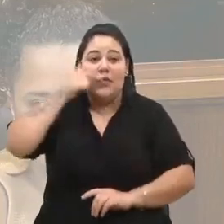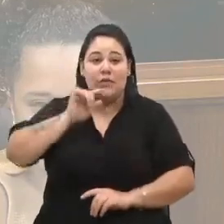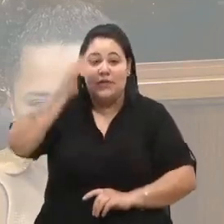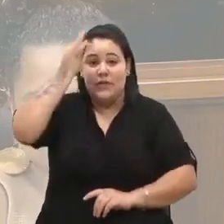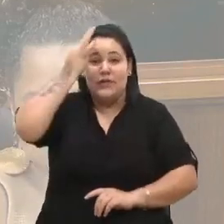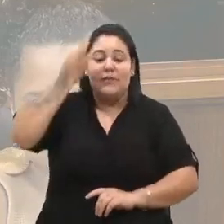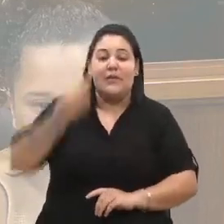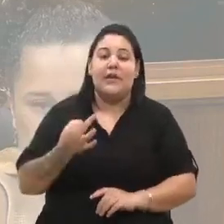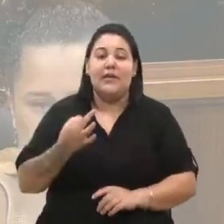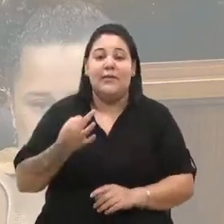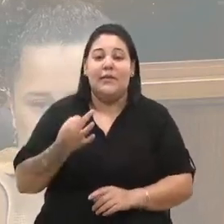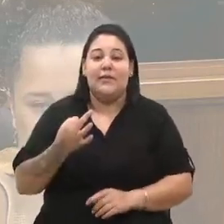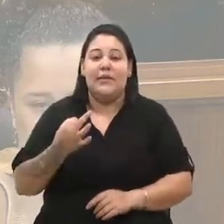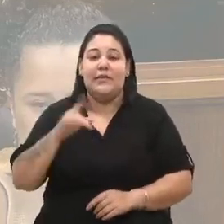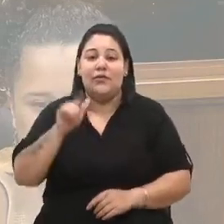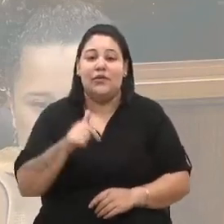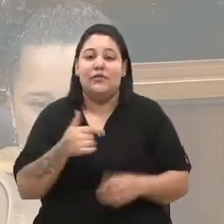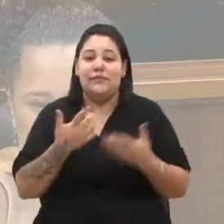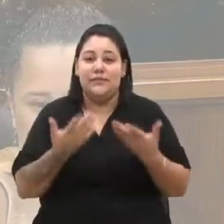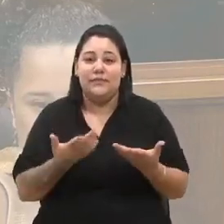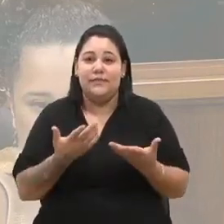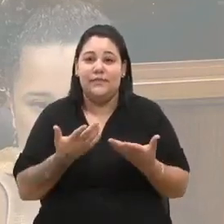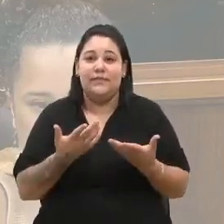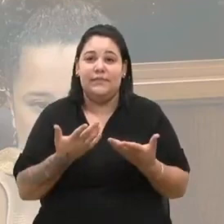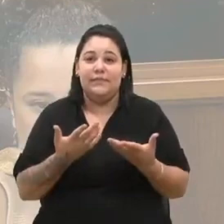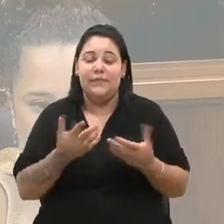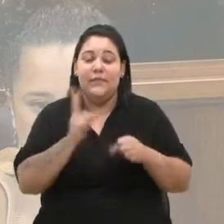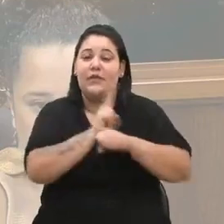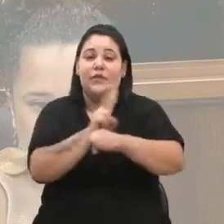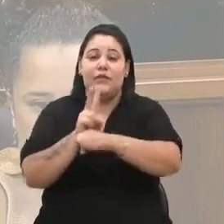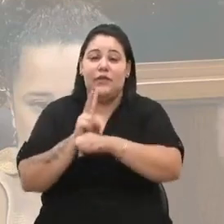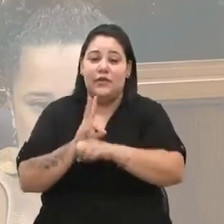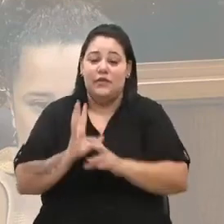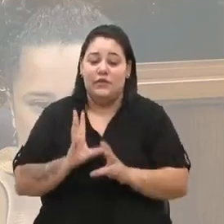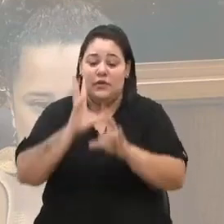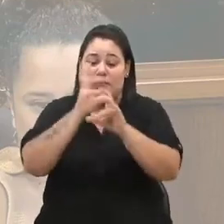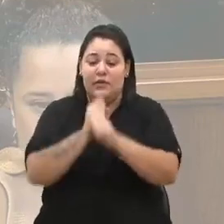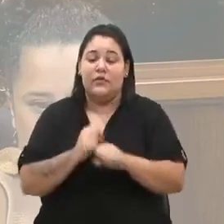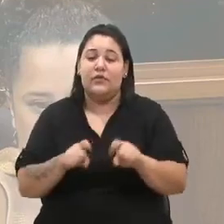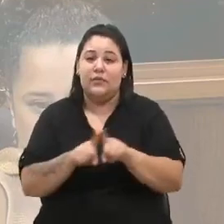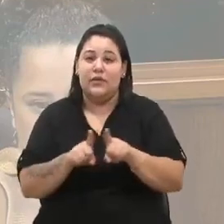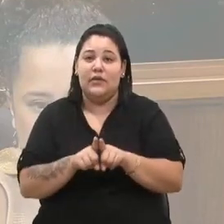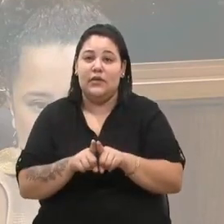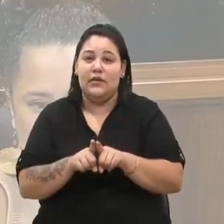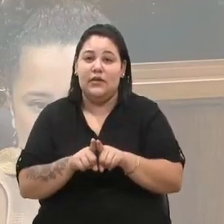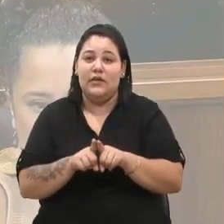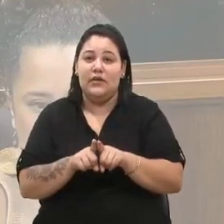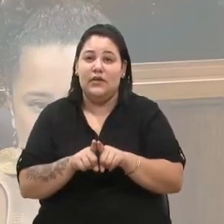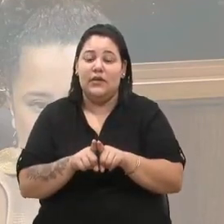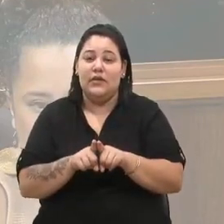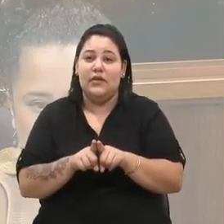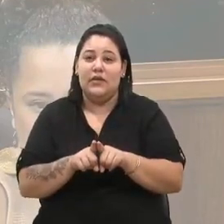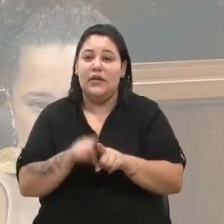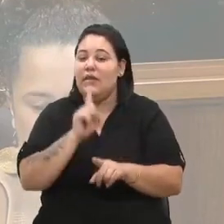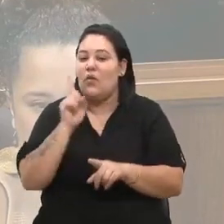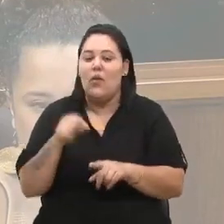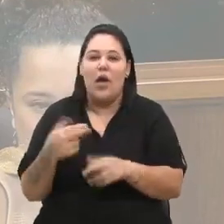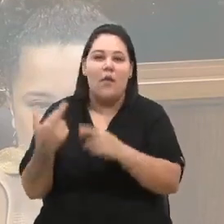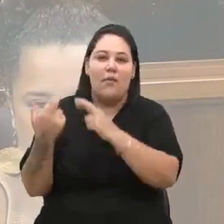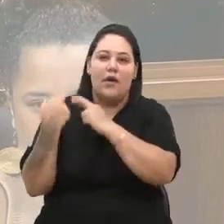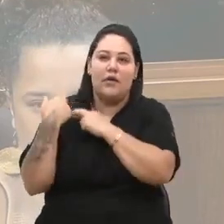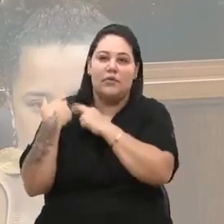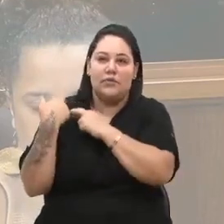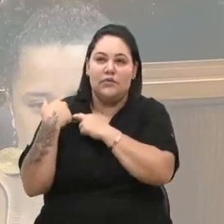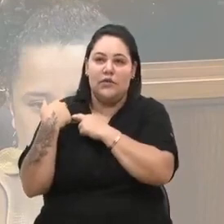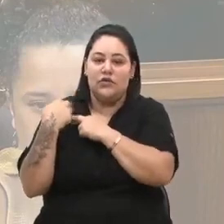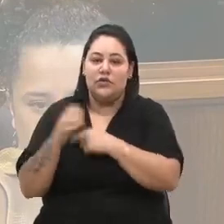ação da educação para a proteção animal, ela não é uma responsabilidade só da